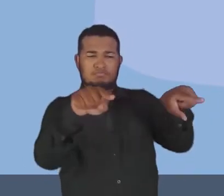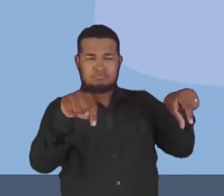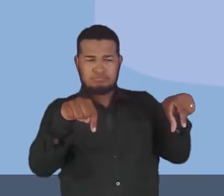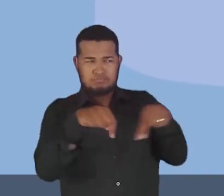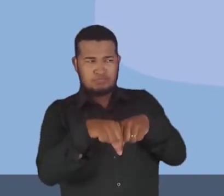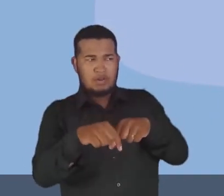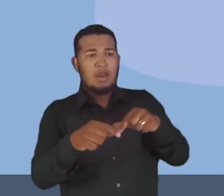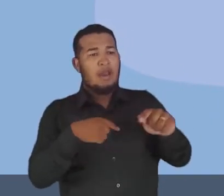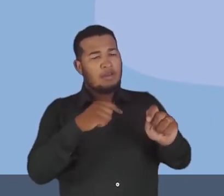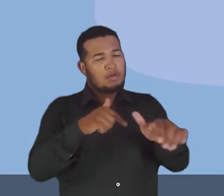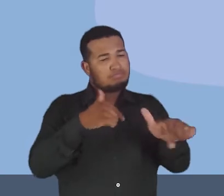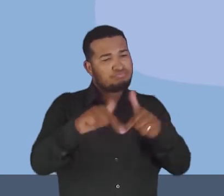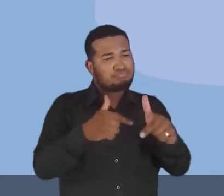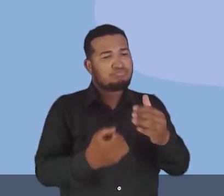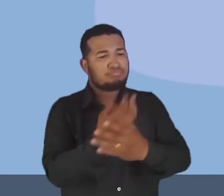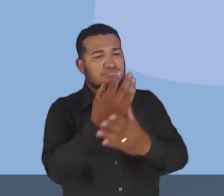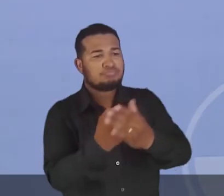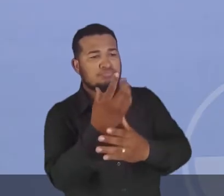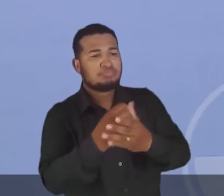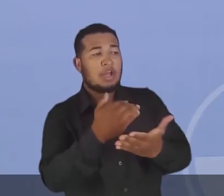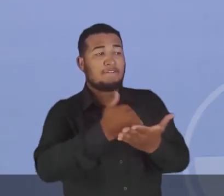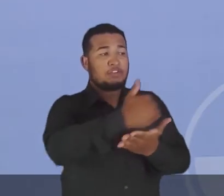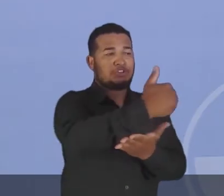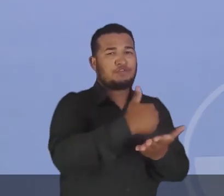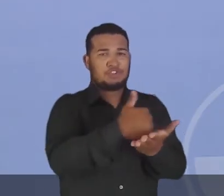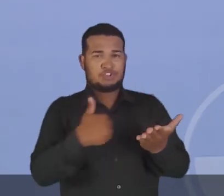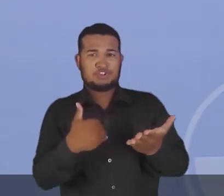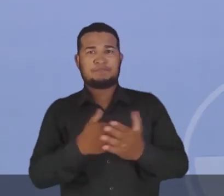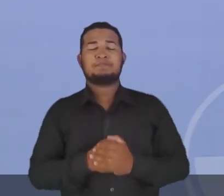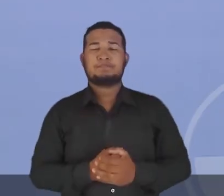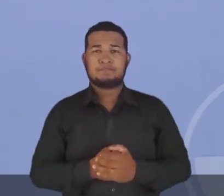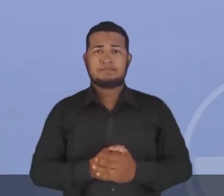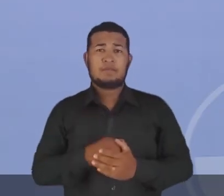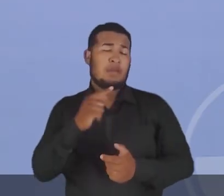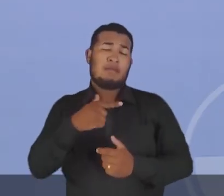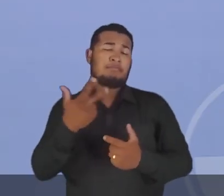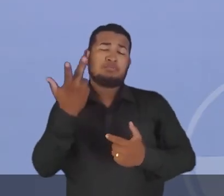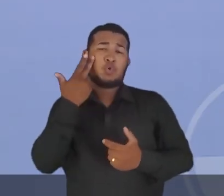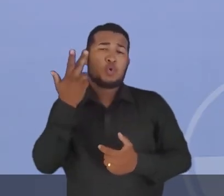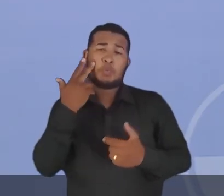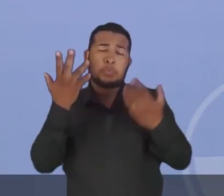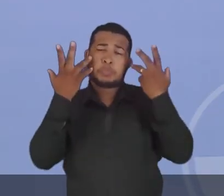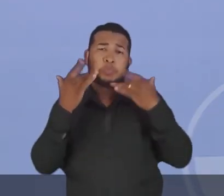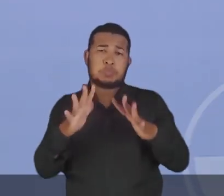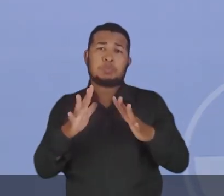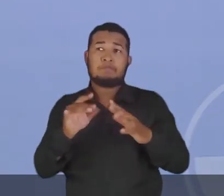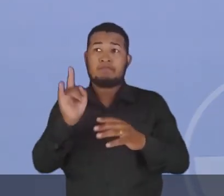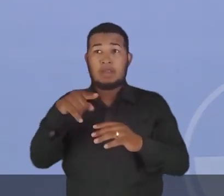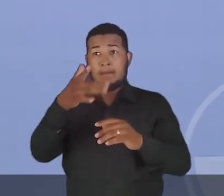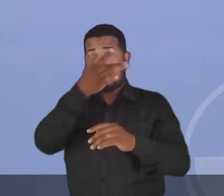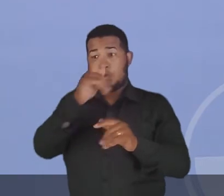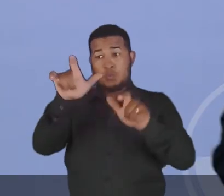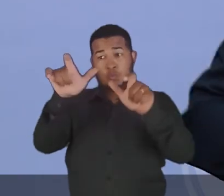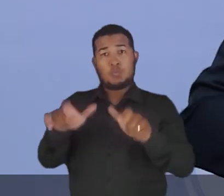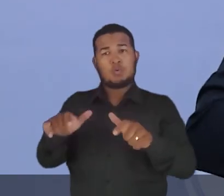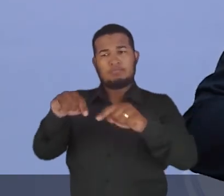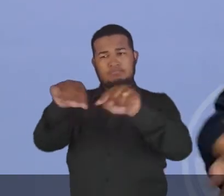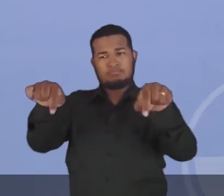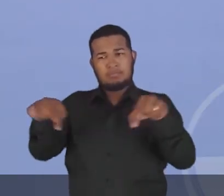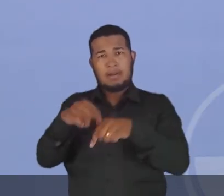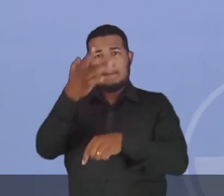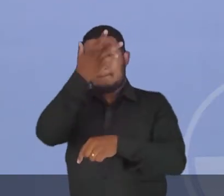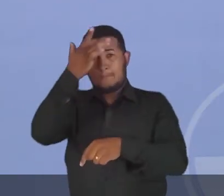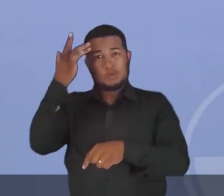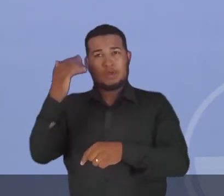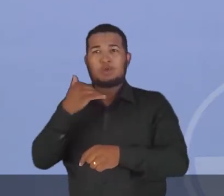divisão de parte da produção. Vem comigo, pessoal. Veja bem, é o mais comum. É aquele proprietário de terra que não